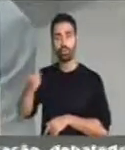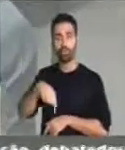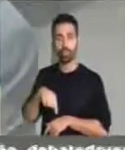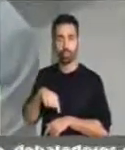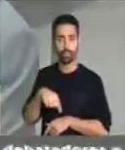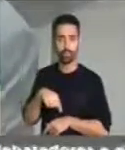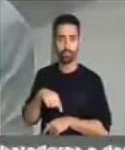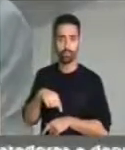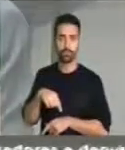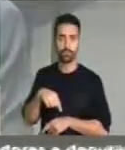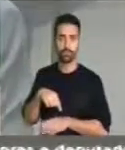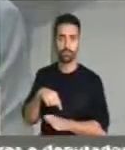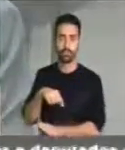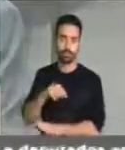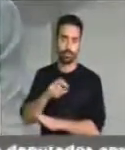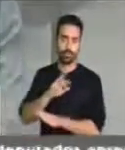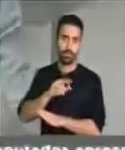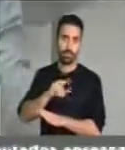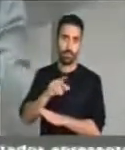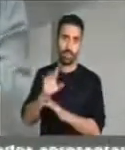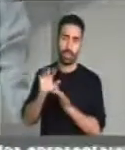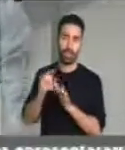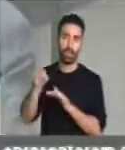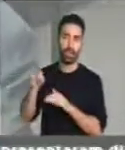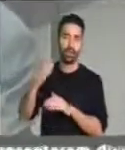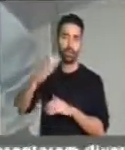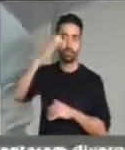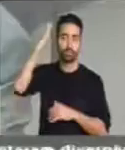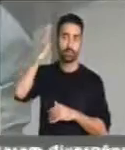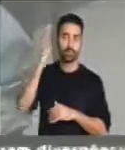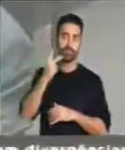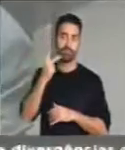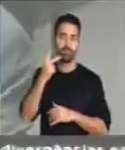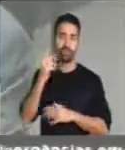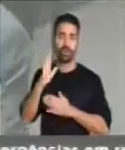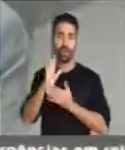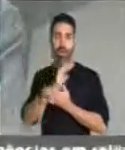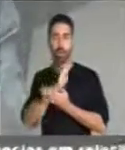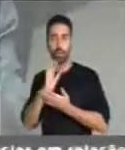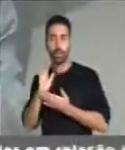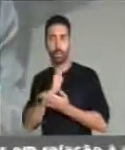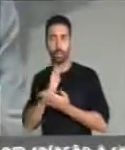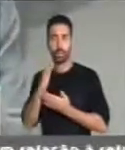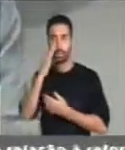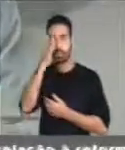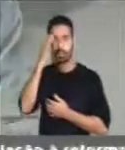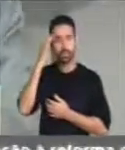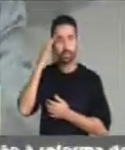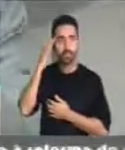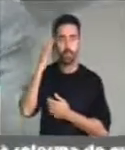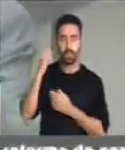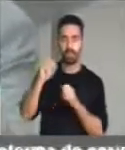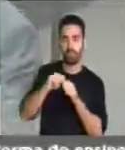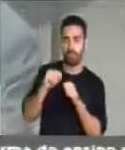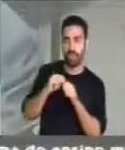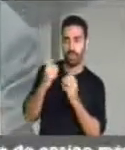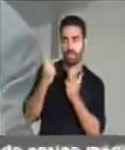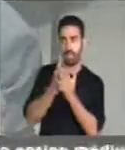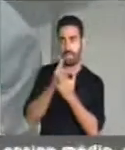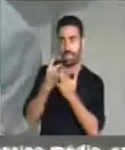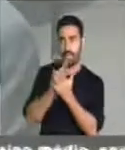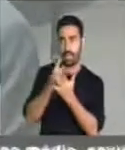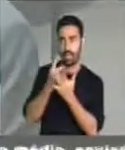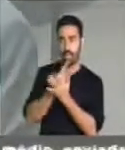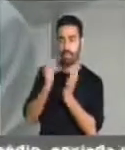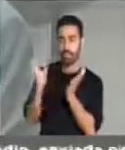eufemismo gentil de Michel Temer Supostos comportamentos Equivocados Da chamada